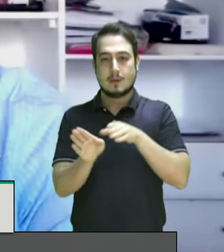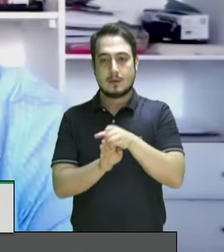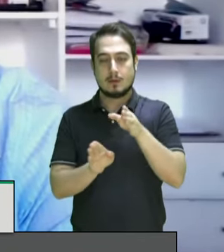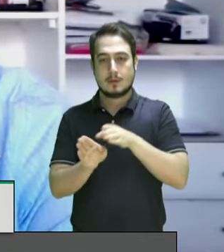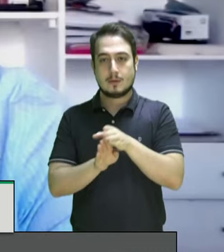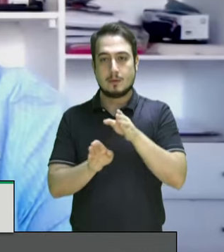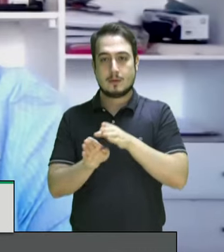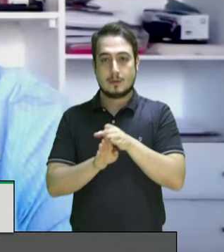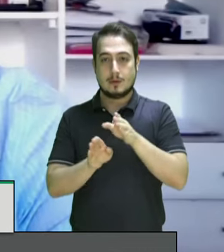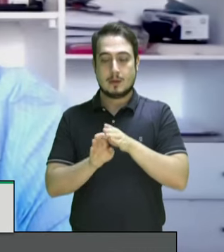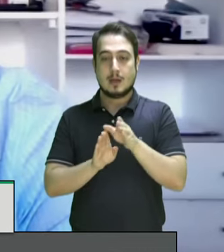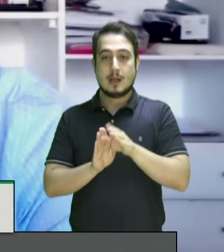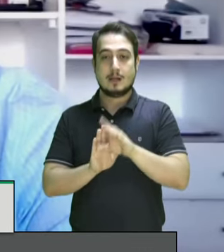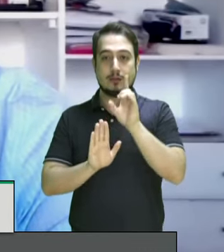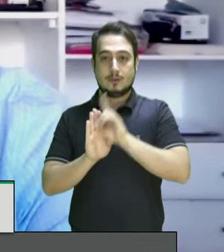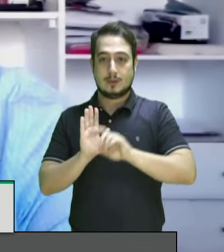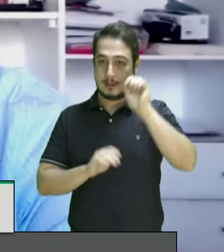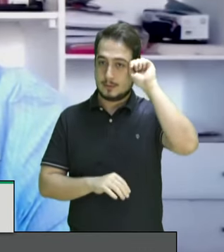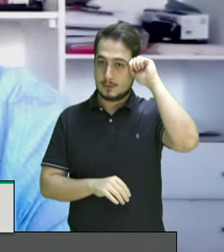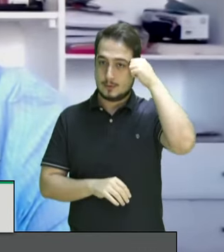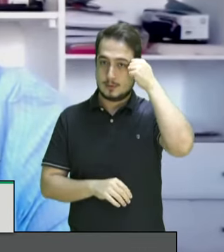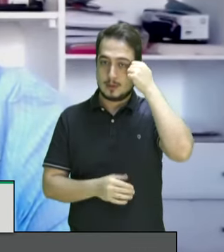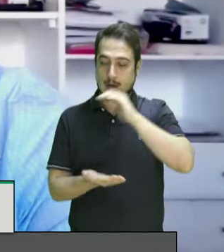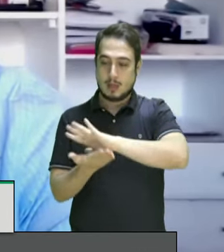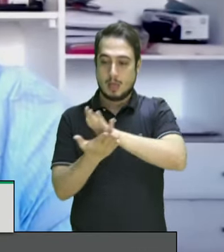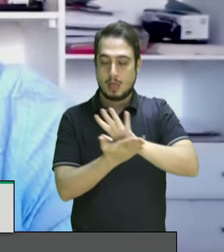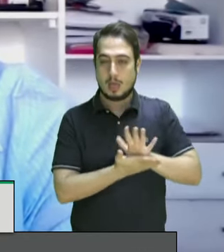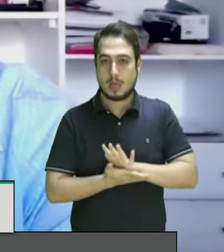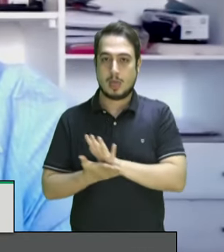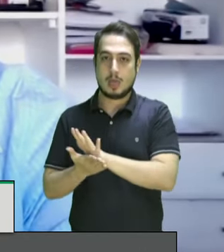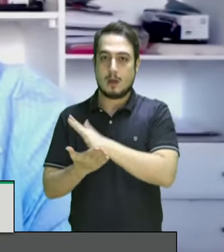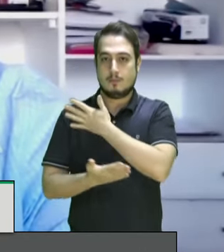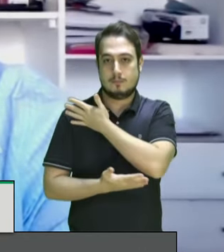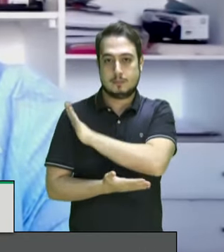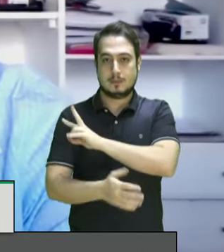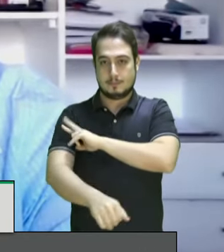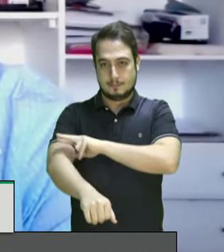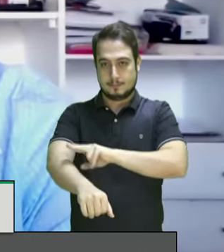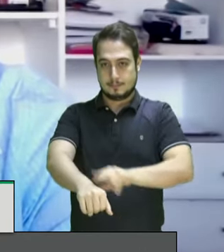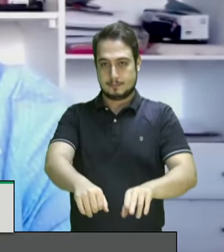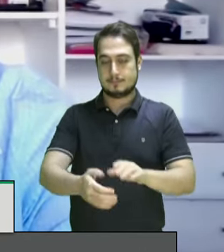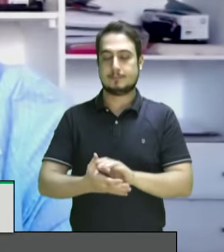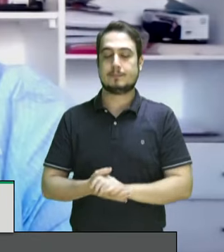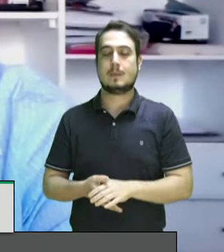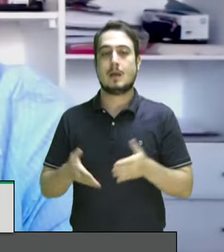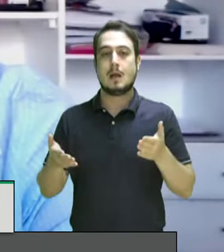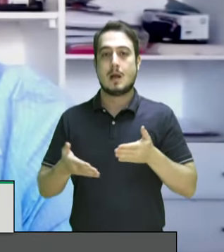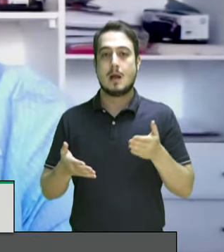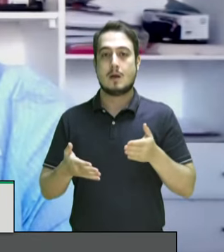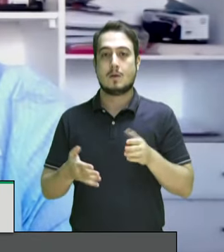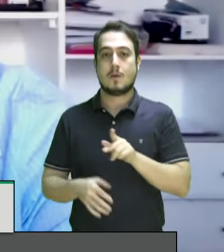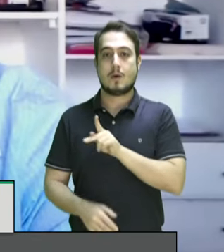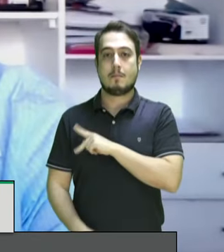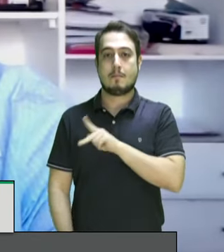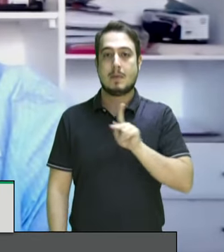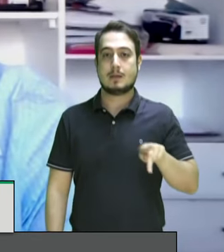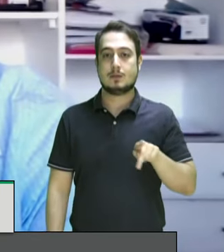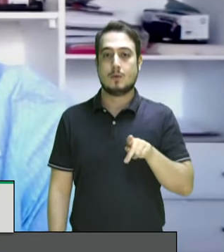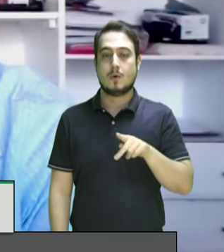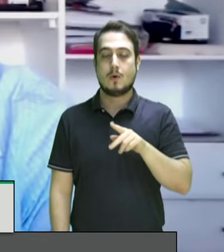sobre direitos da população negra e combate ao racismo. Passo a palavra ao senhor pastor Murilo Martinez,